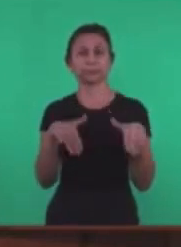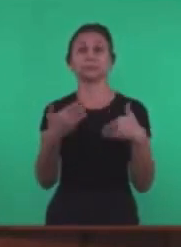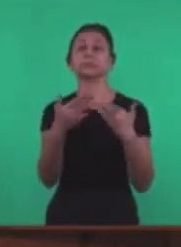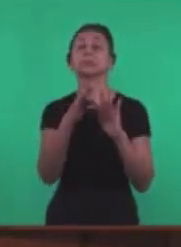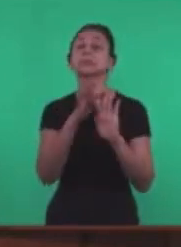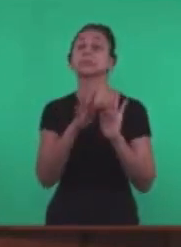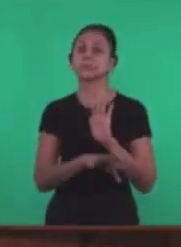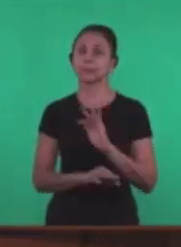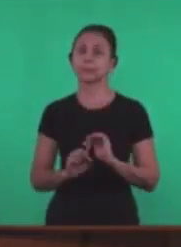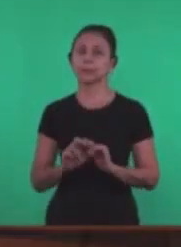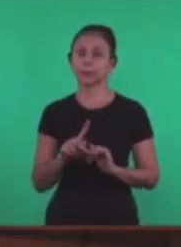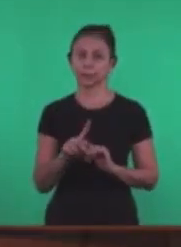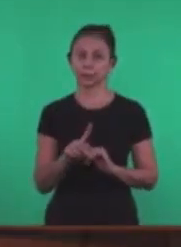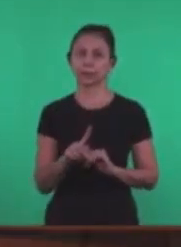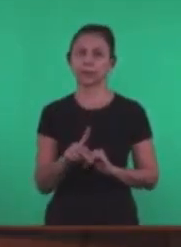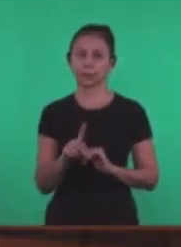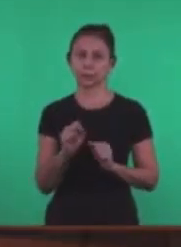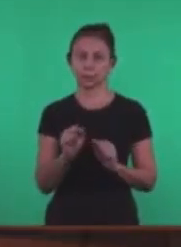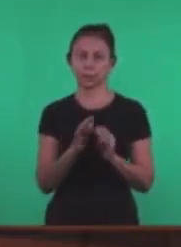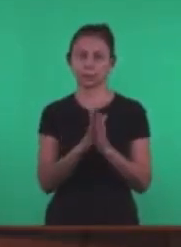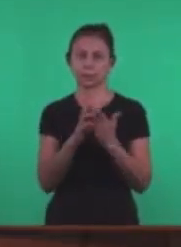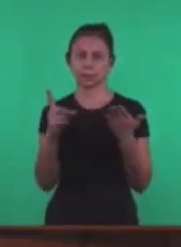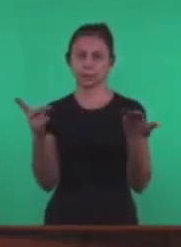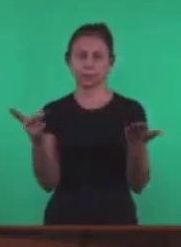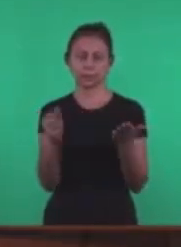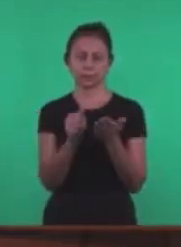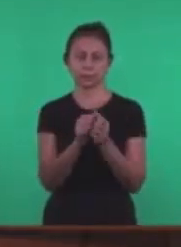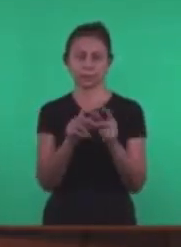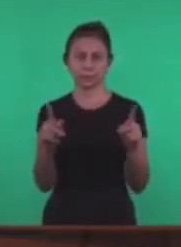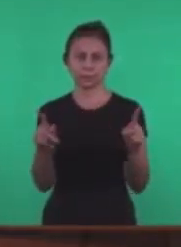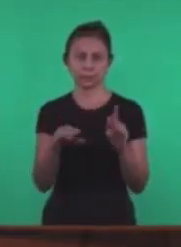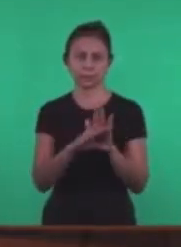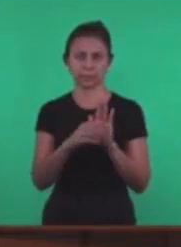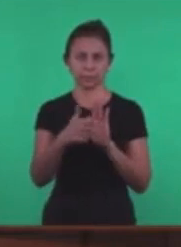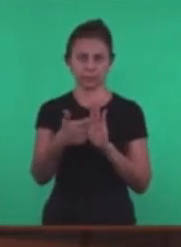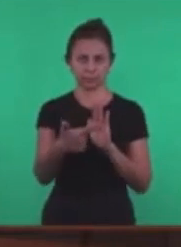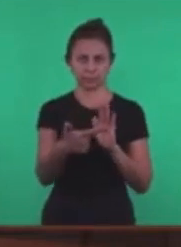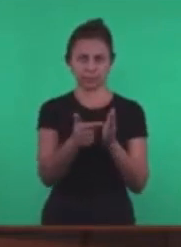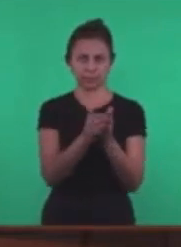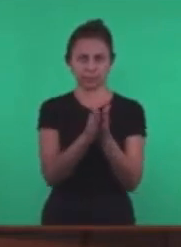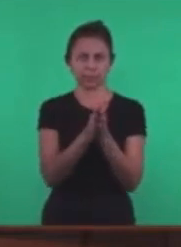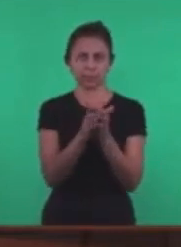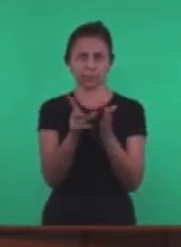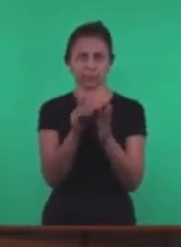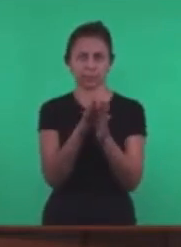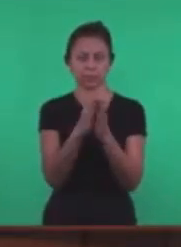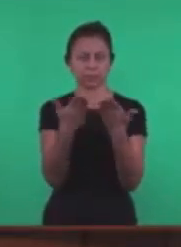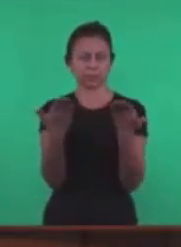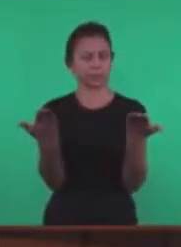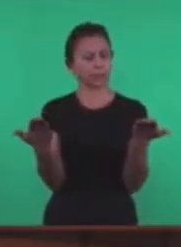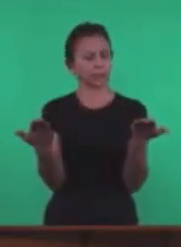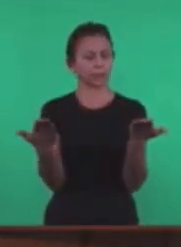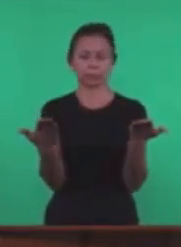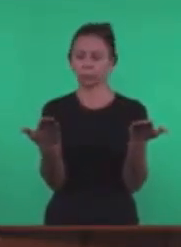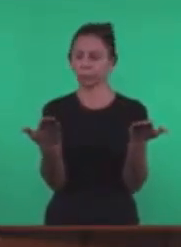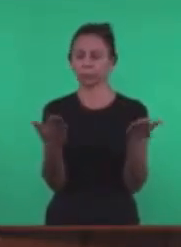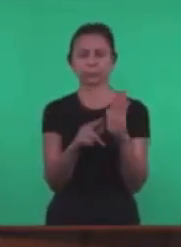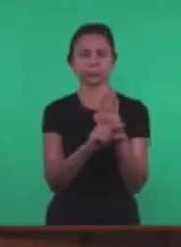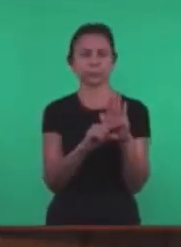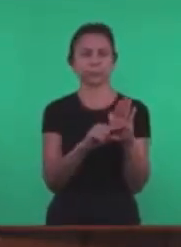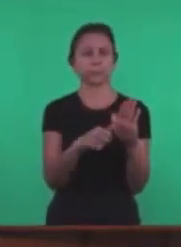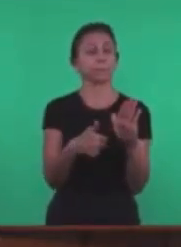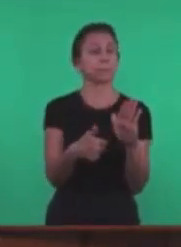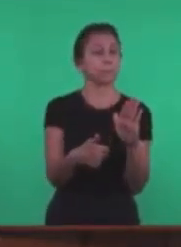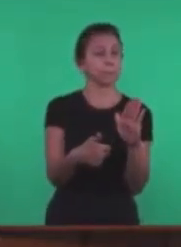lá Os irmãos podem acompanhar Com as Bíblias abertas Apocalipse capítulo 2 No versículo Primeiro